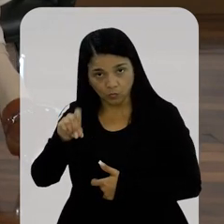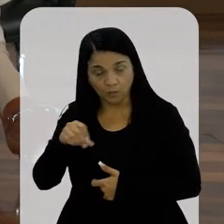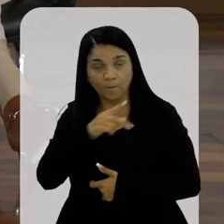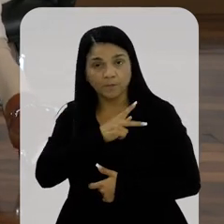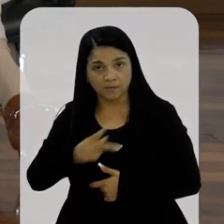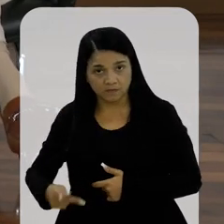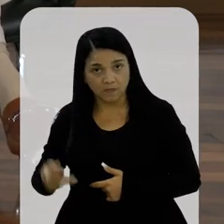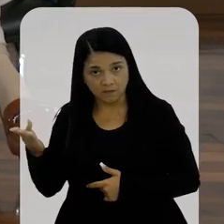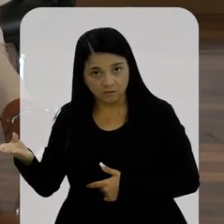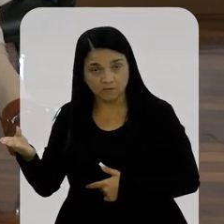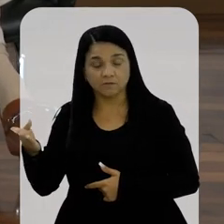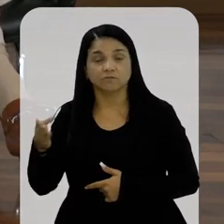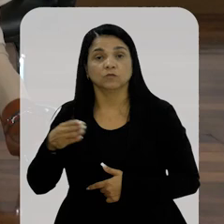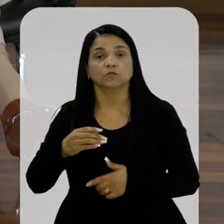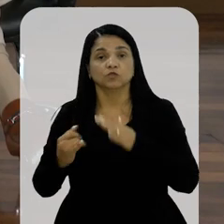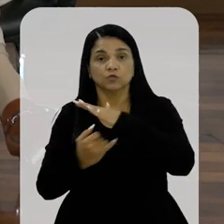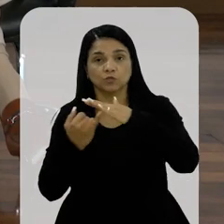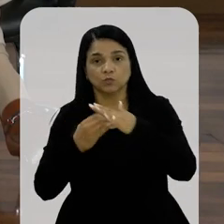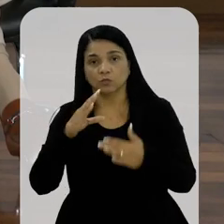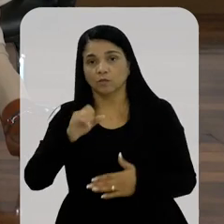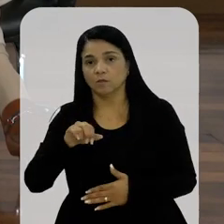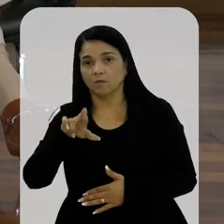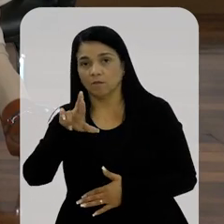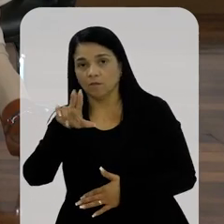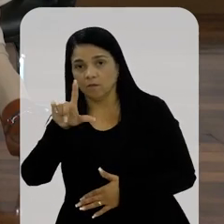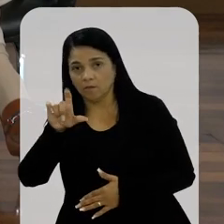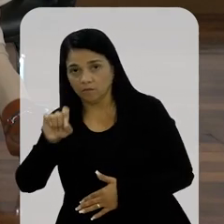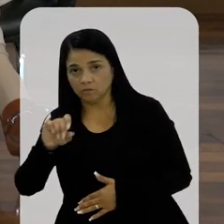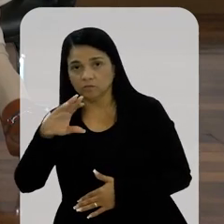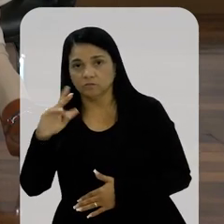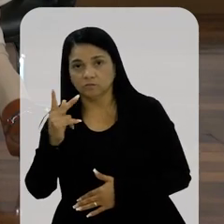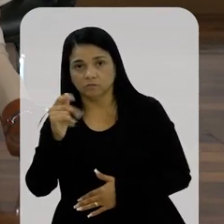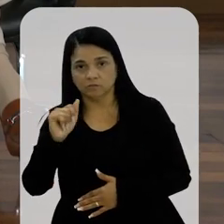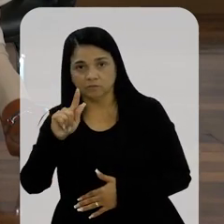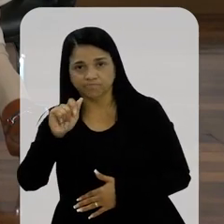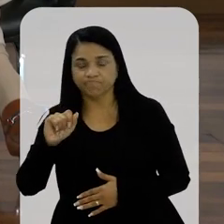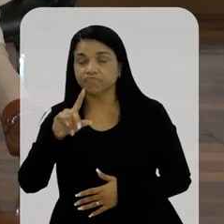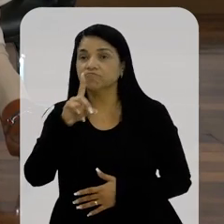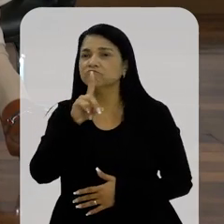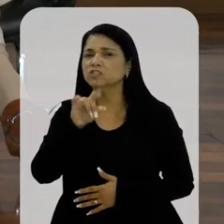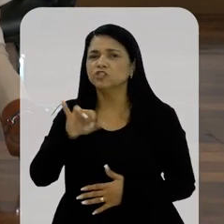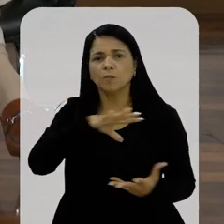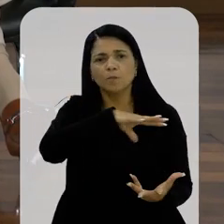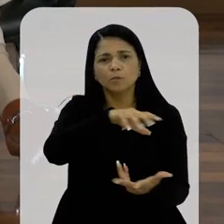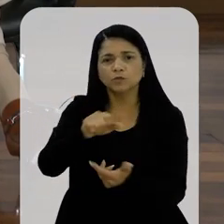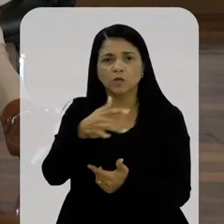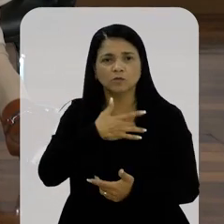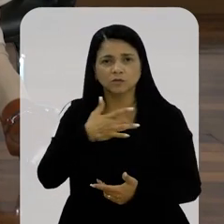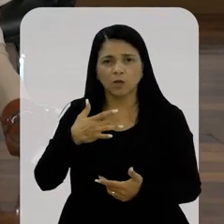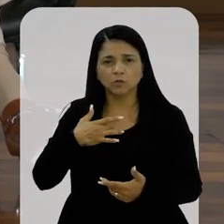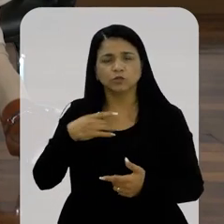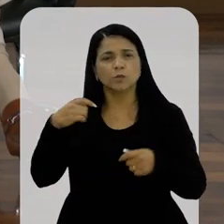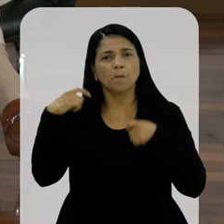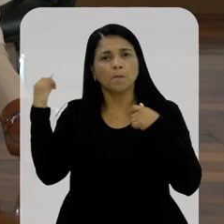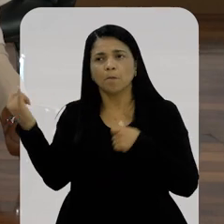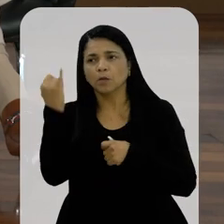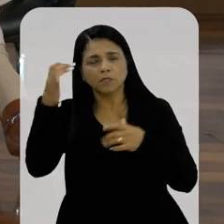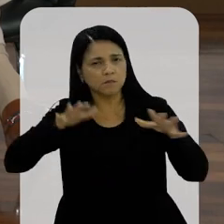Instituto Carlos Chagas e trazendo aqui um pouco para a gente essa ideia do Dia Mundial da Saúde, a importância de nós